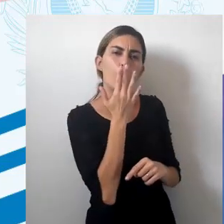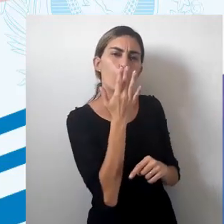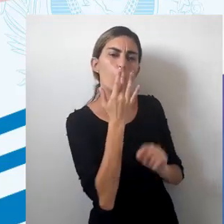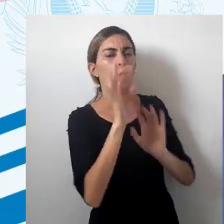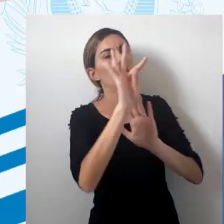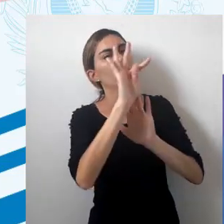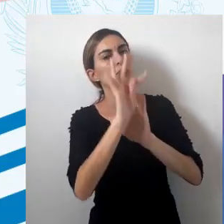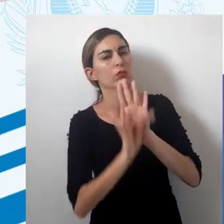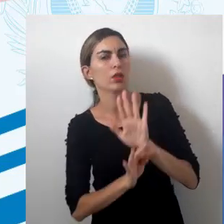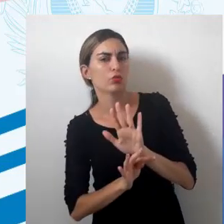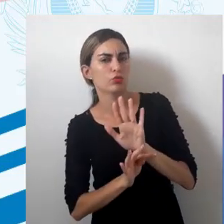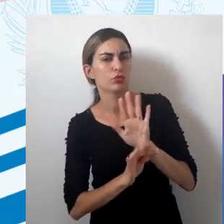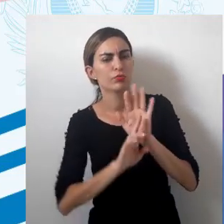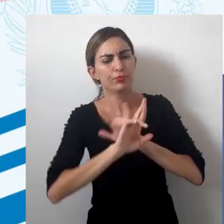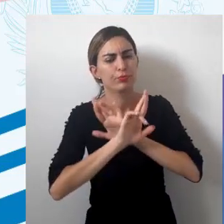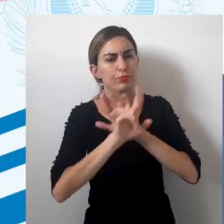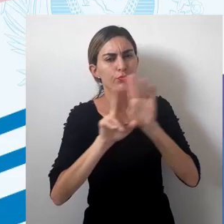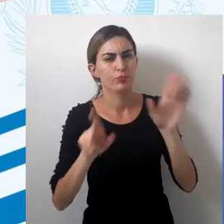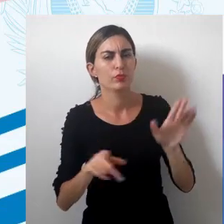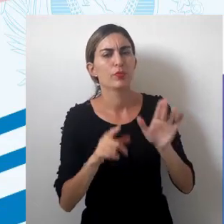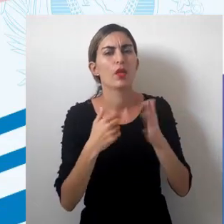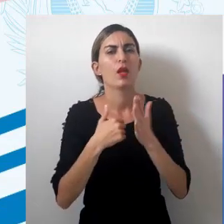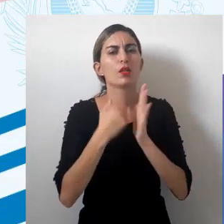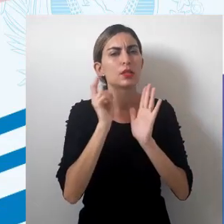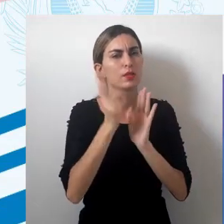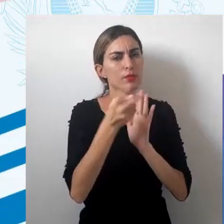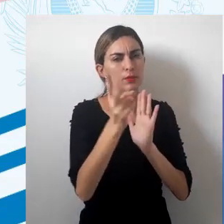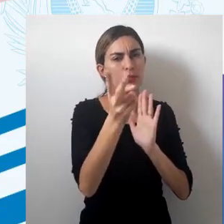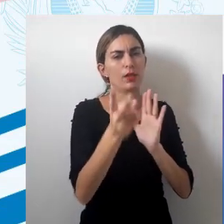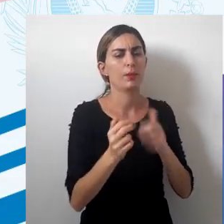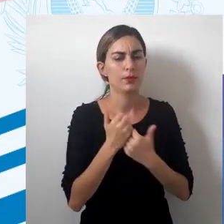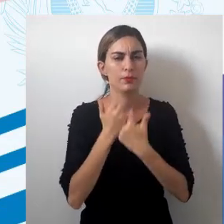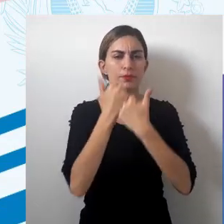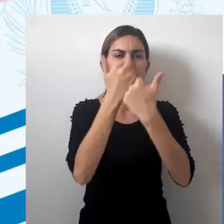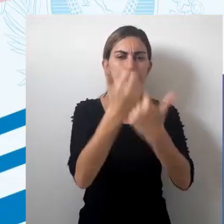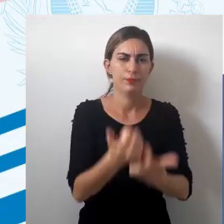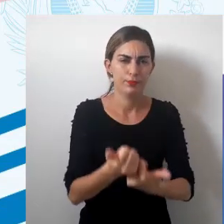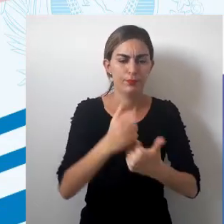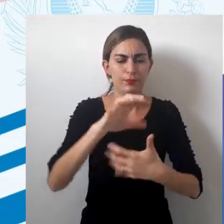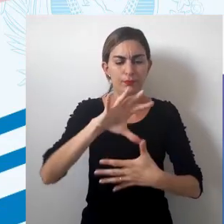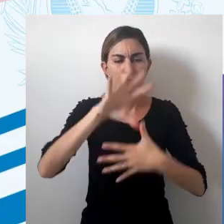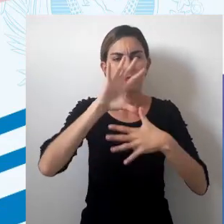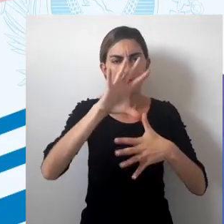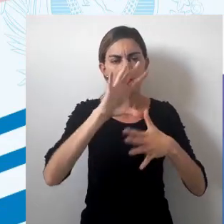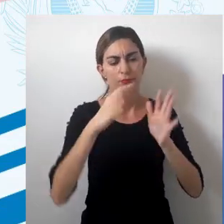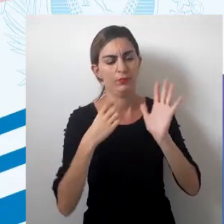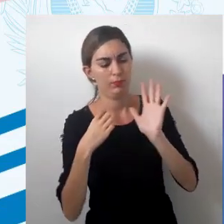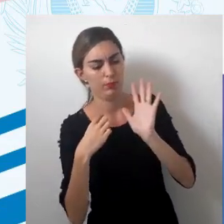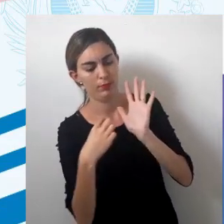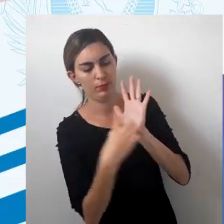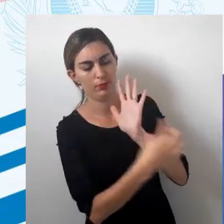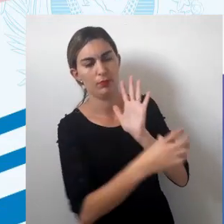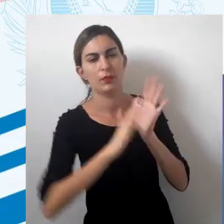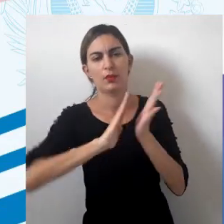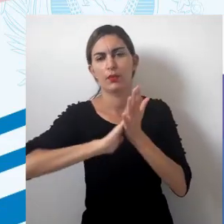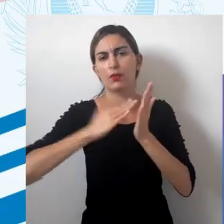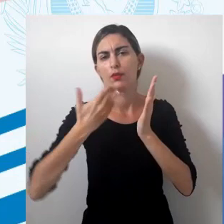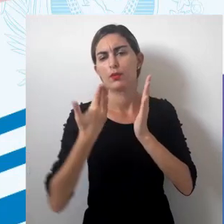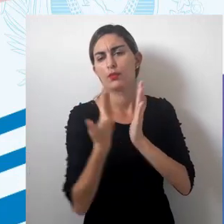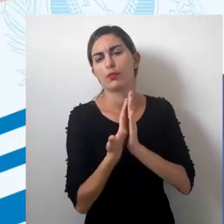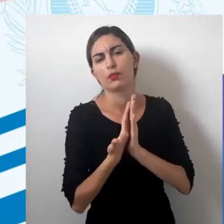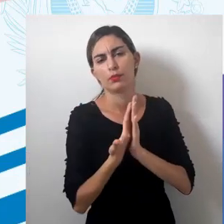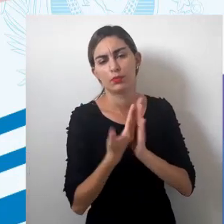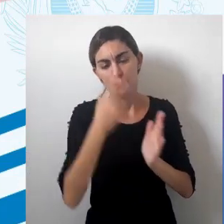textos. Esses elementos, eles vão estar presentes na representação cartográfica, de forma a traduzir aquela